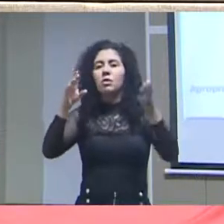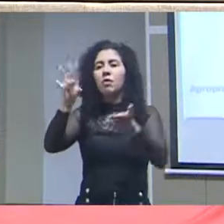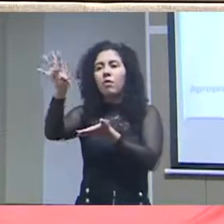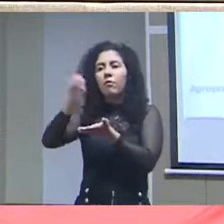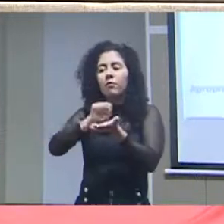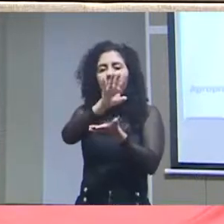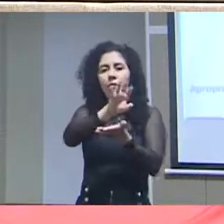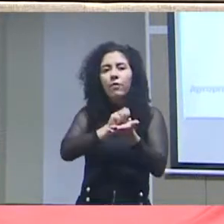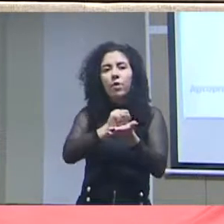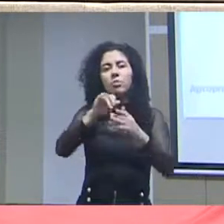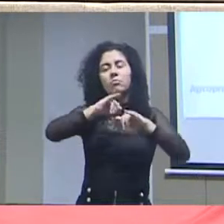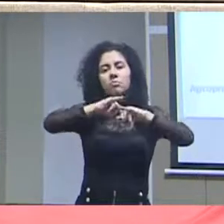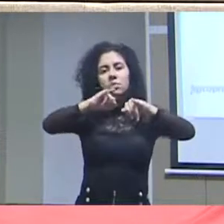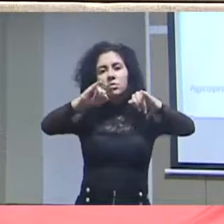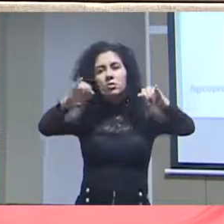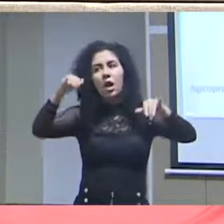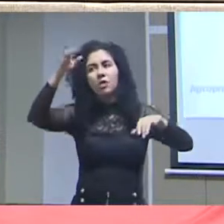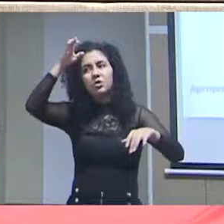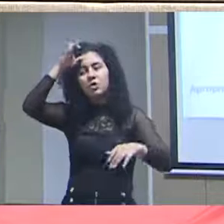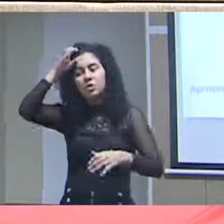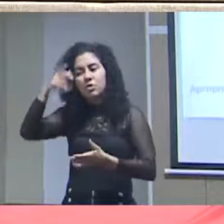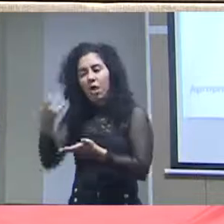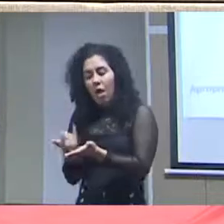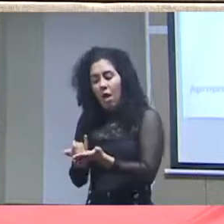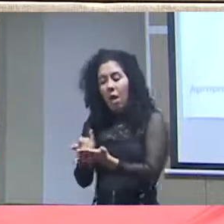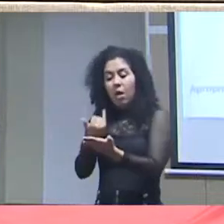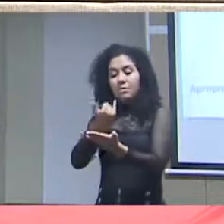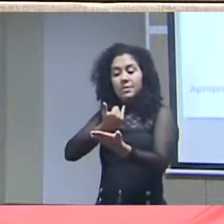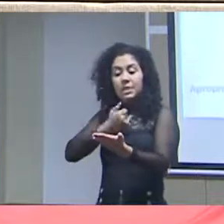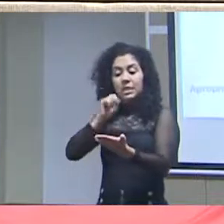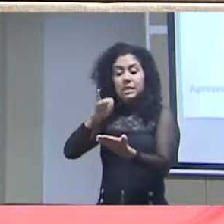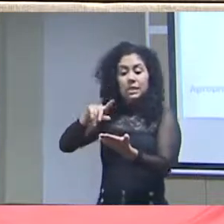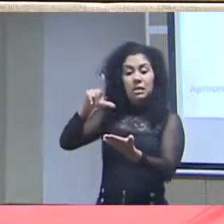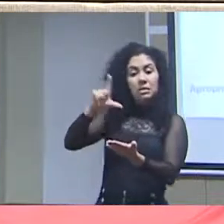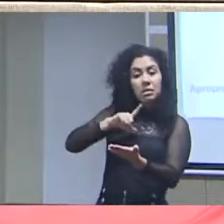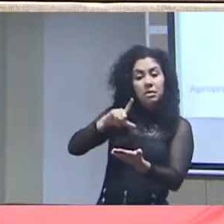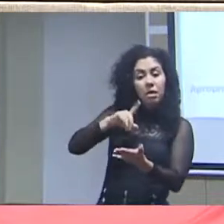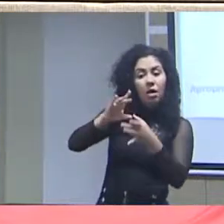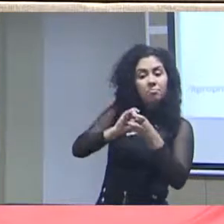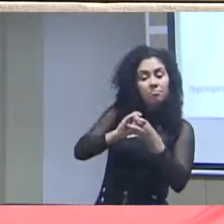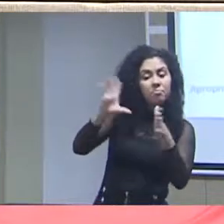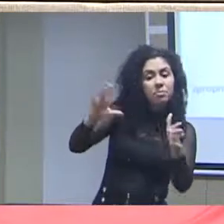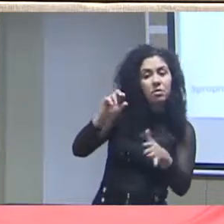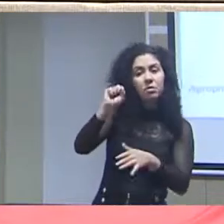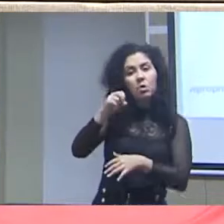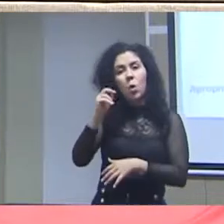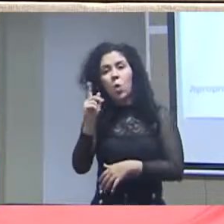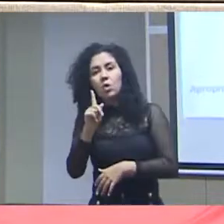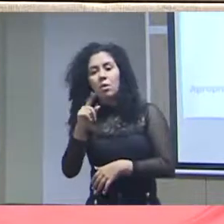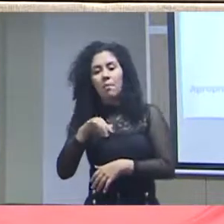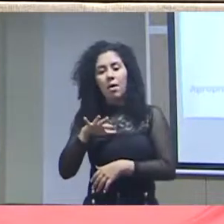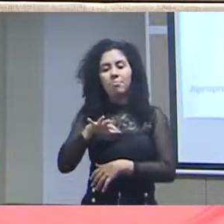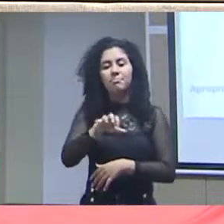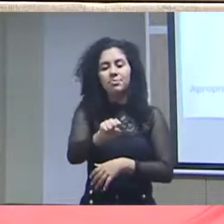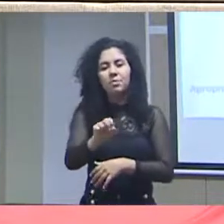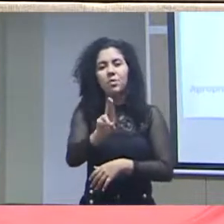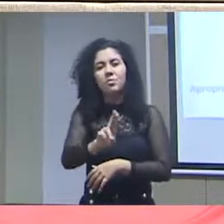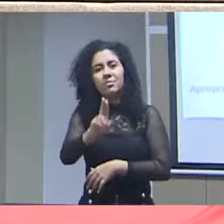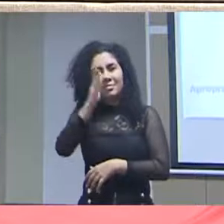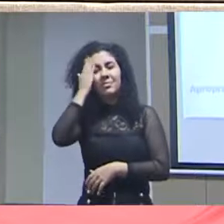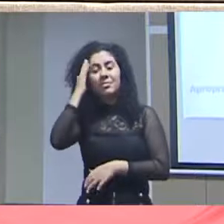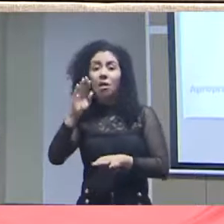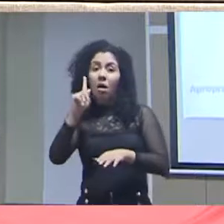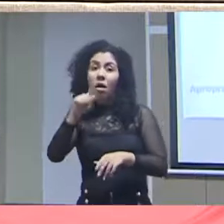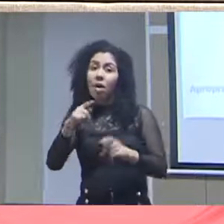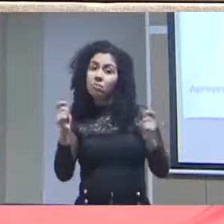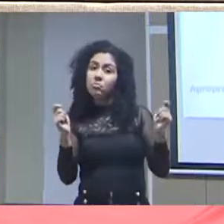dele já recebeu uma mensagem dizendo se alguma daquelas áreas ali do lado está disponível para exploração. São